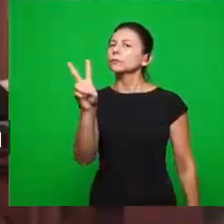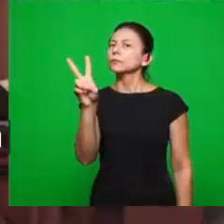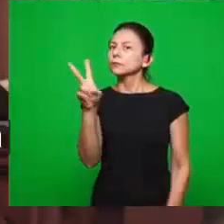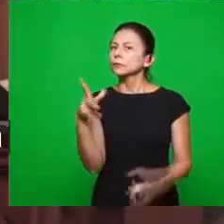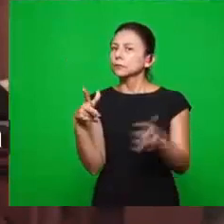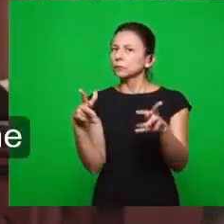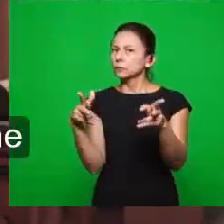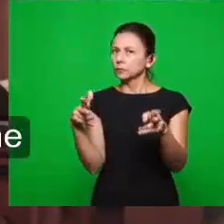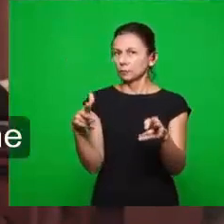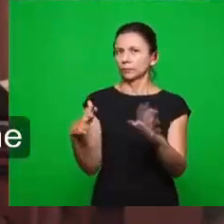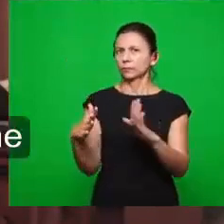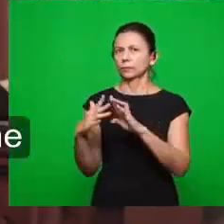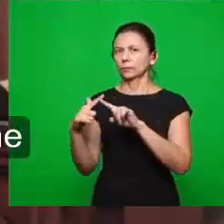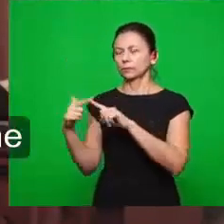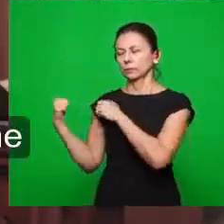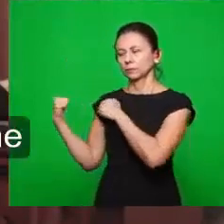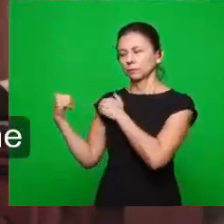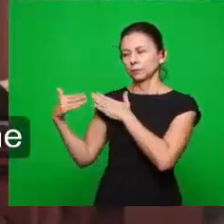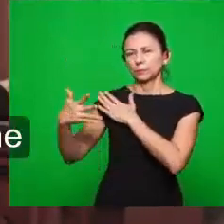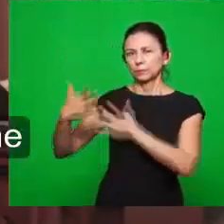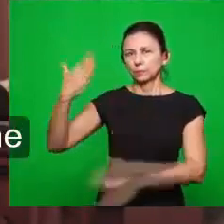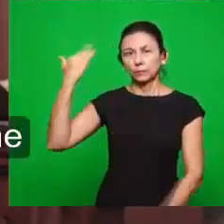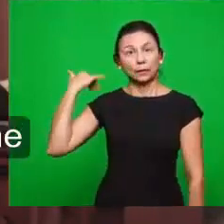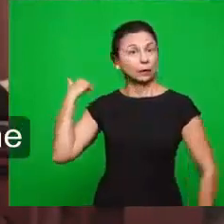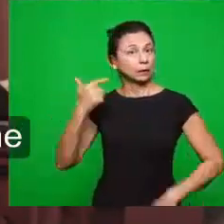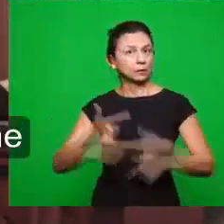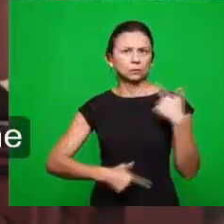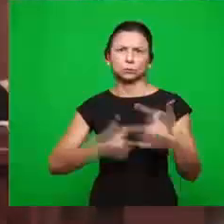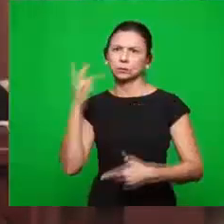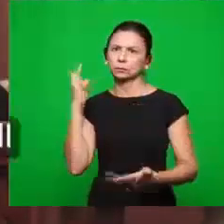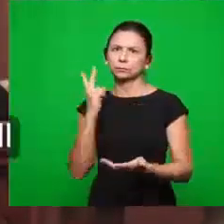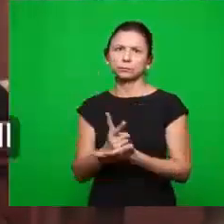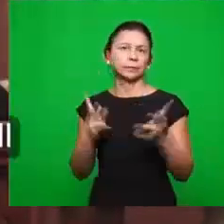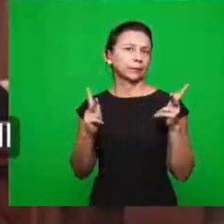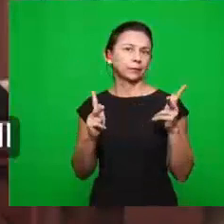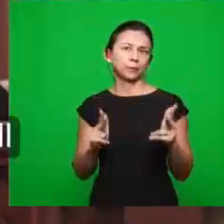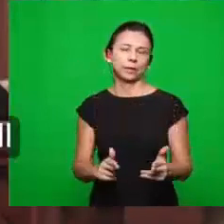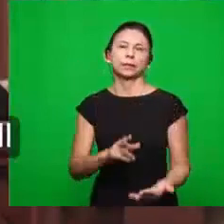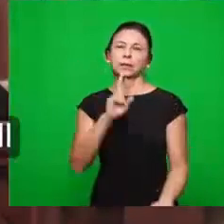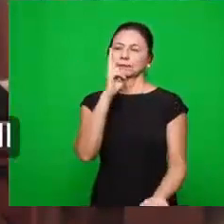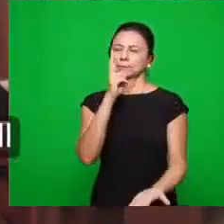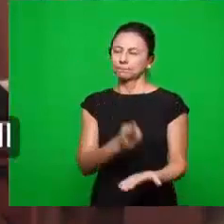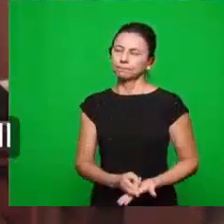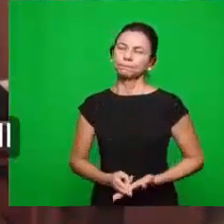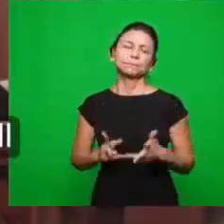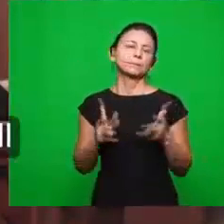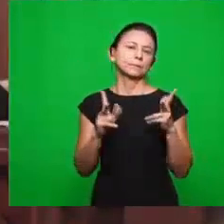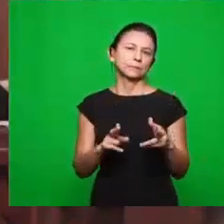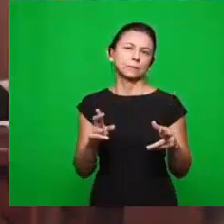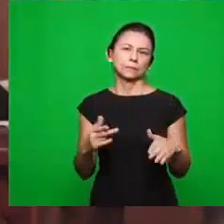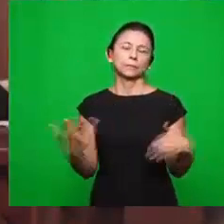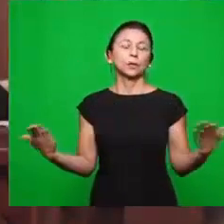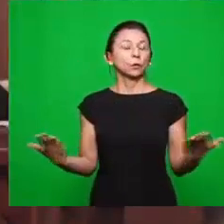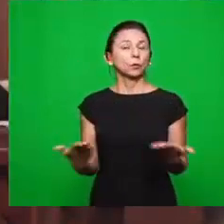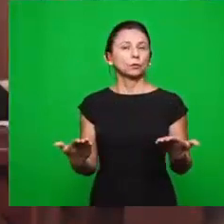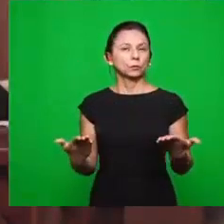teve para a igreja naquele período. As lutas foram as mesmas. Os resultados foram os mesmos. E hoje nós vamos